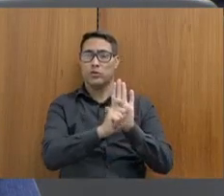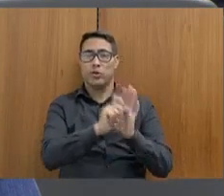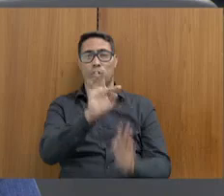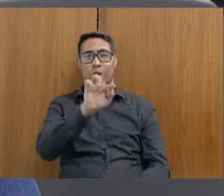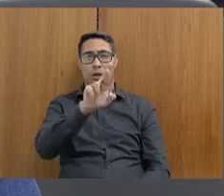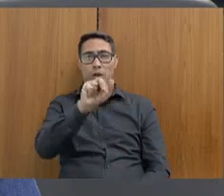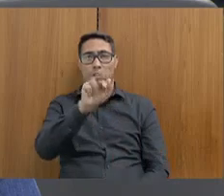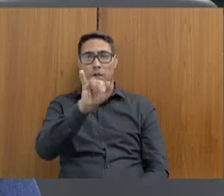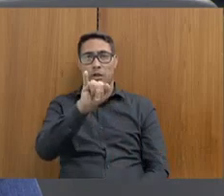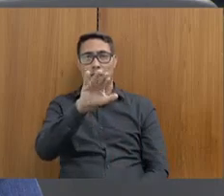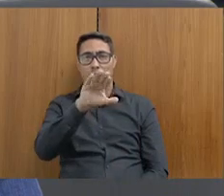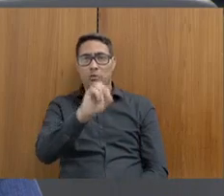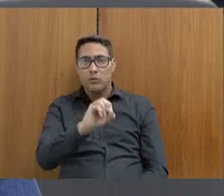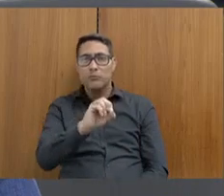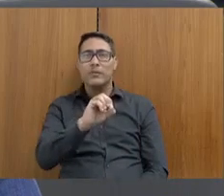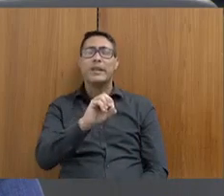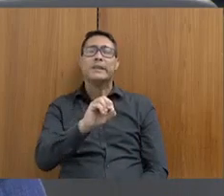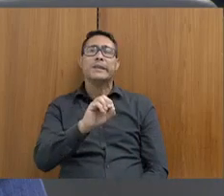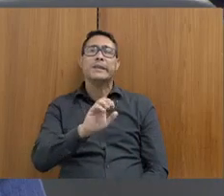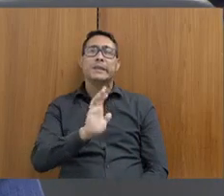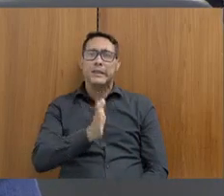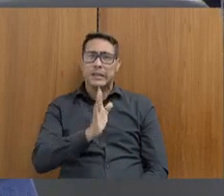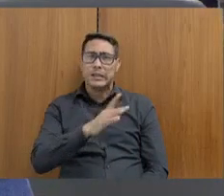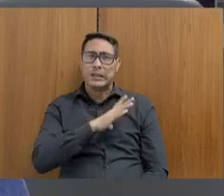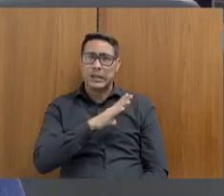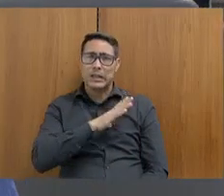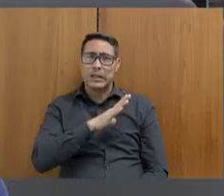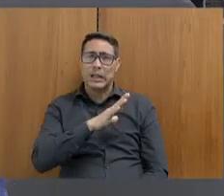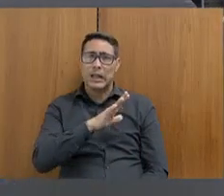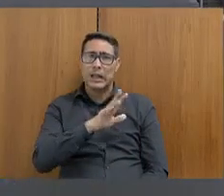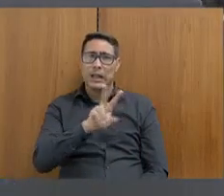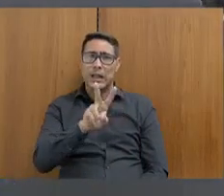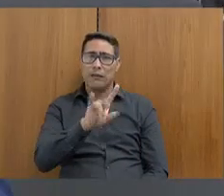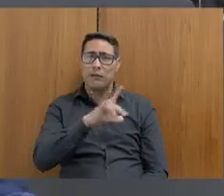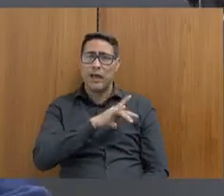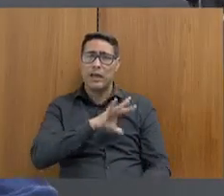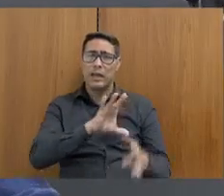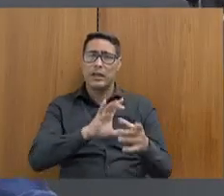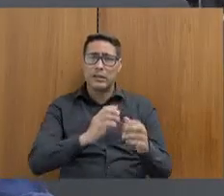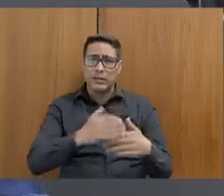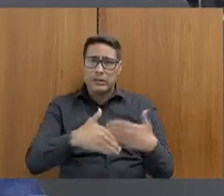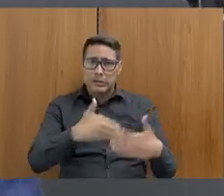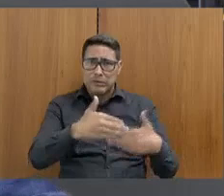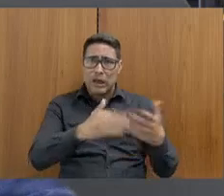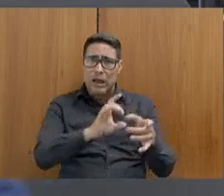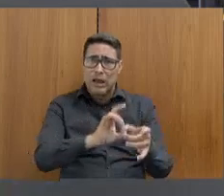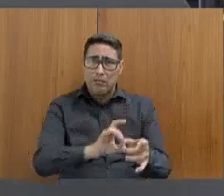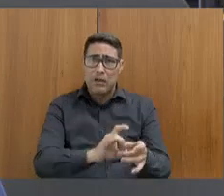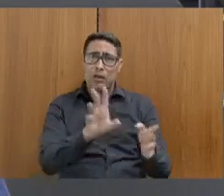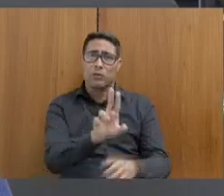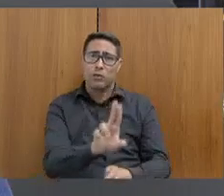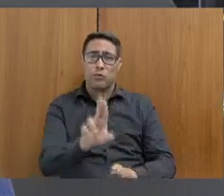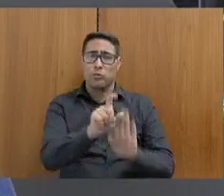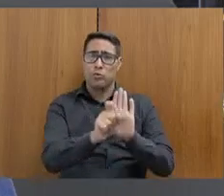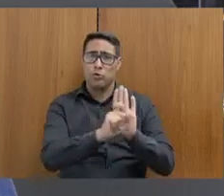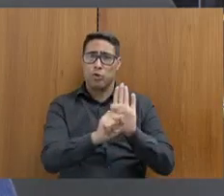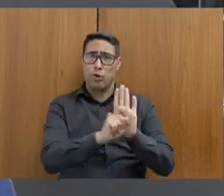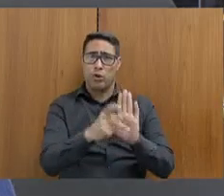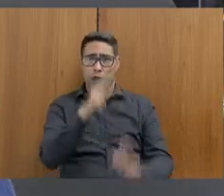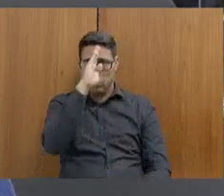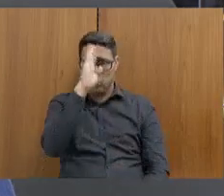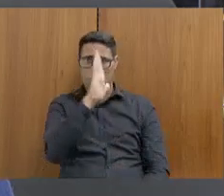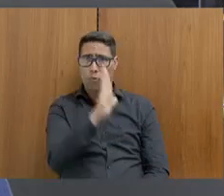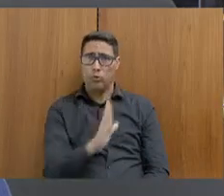Nós estamos caminhando praticamente para ter uma total liberação do consumo de drogas no país por decisão